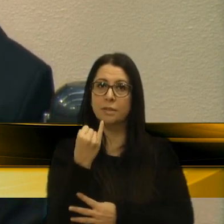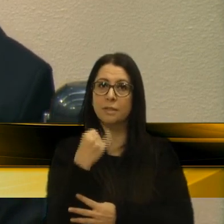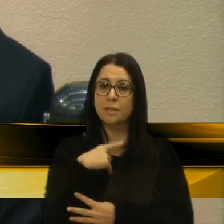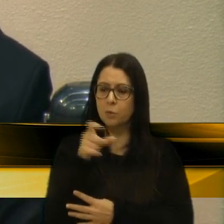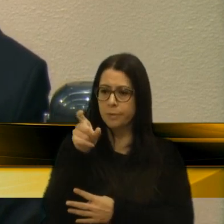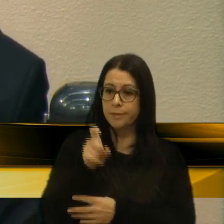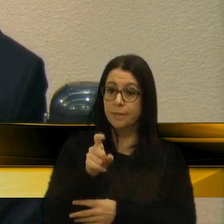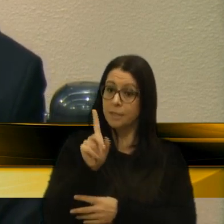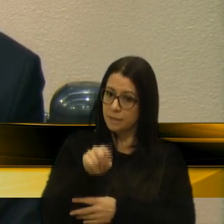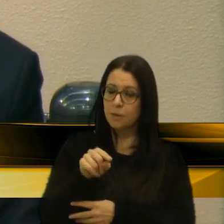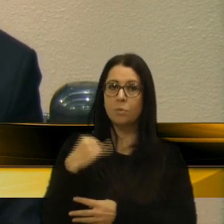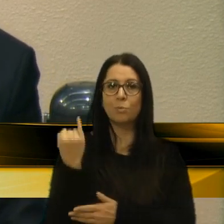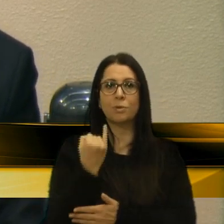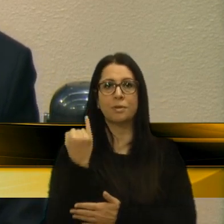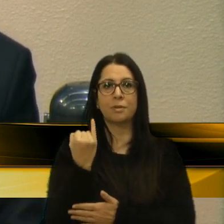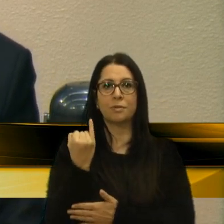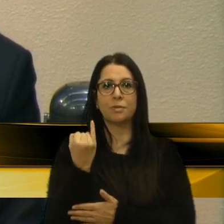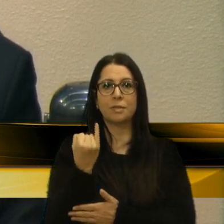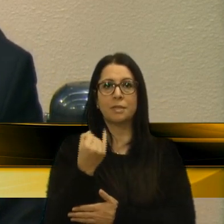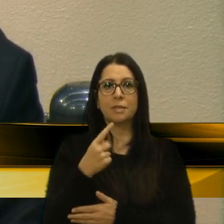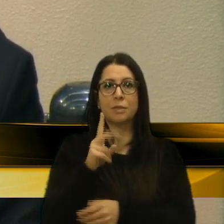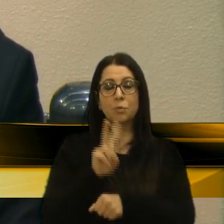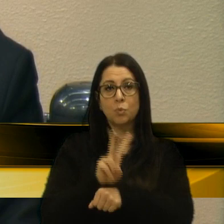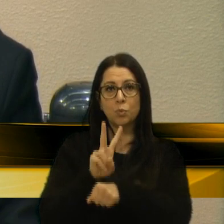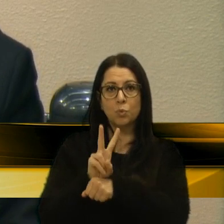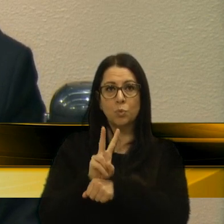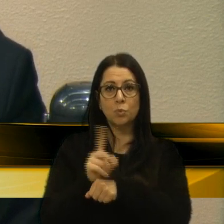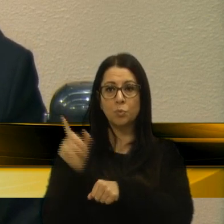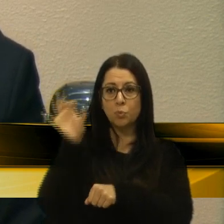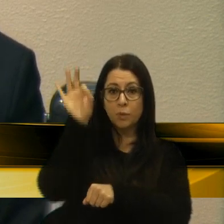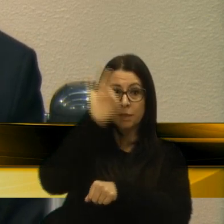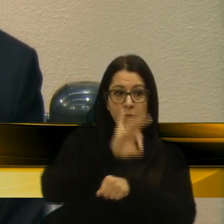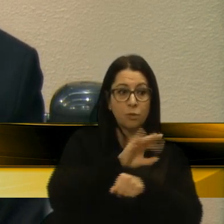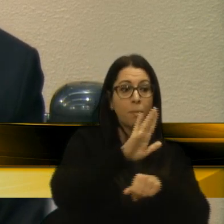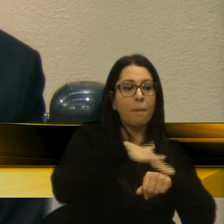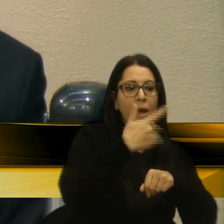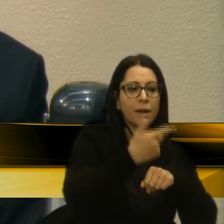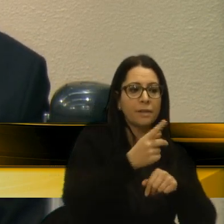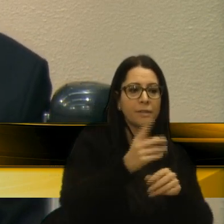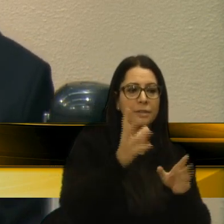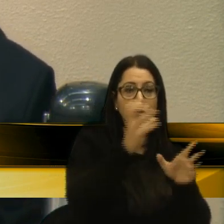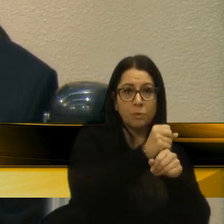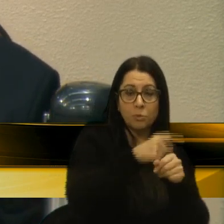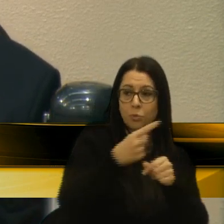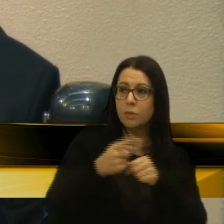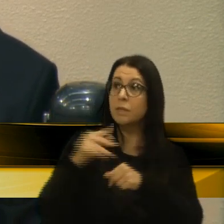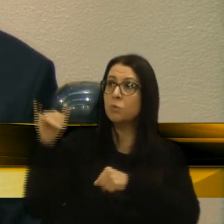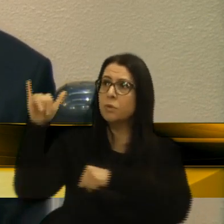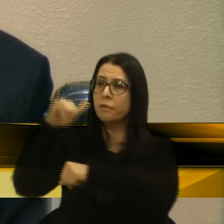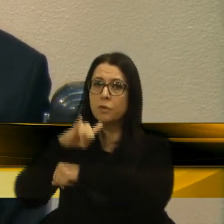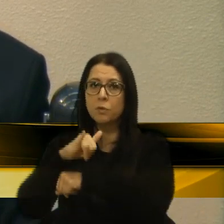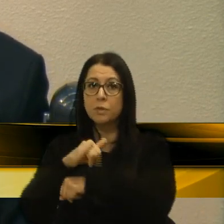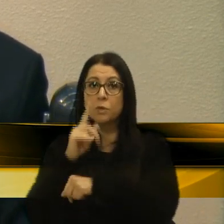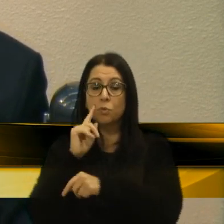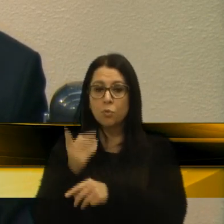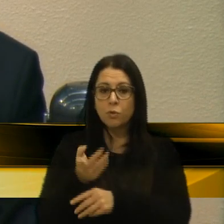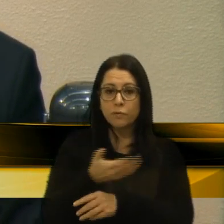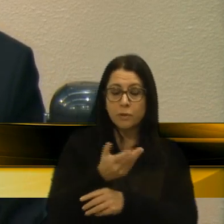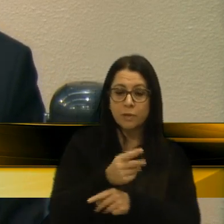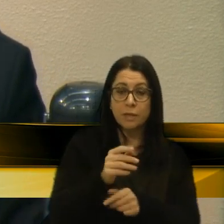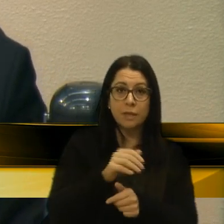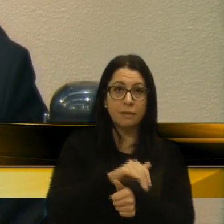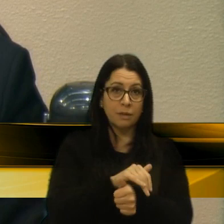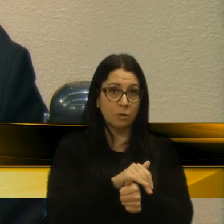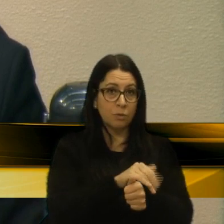seres desimportantes. Prezo insetos mais que aviões. Prezo a velocidade. Das tartarugas